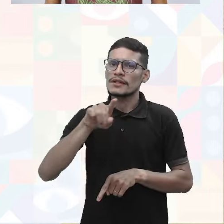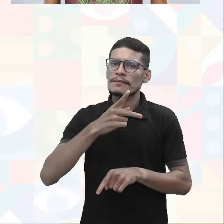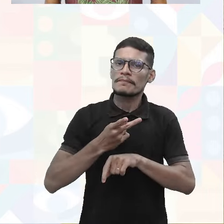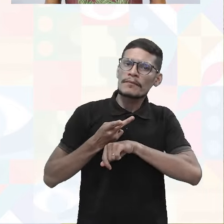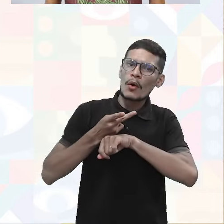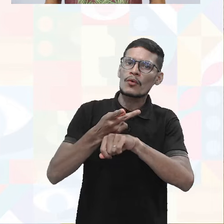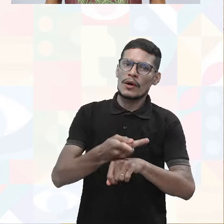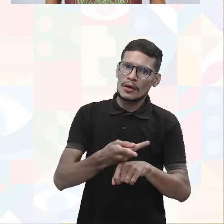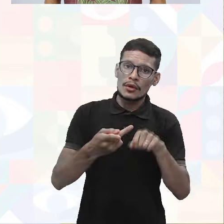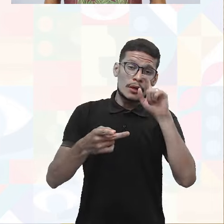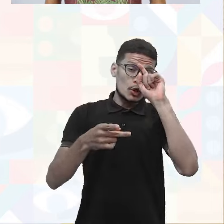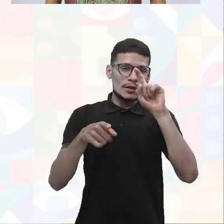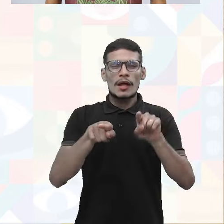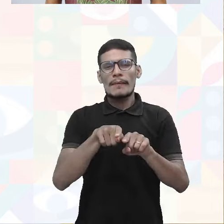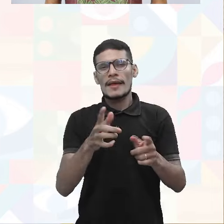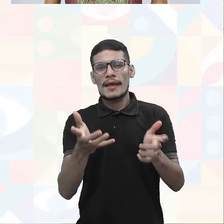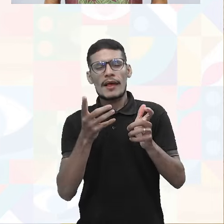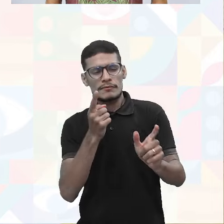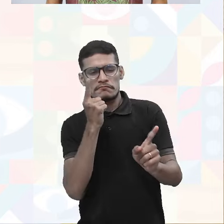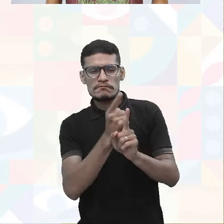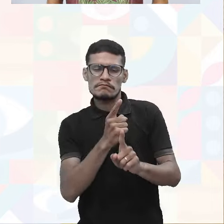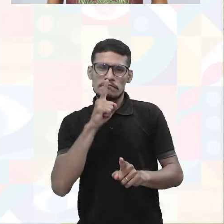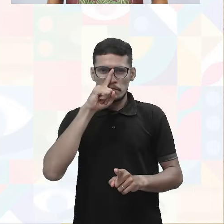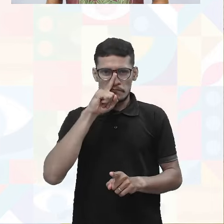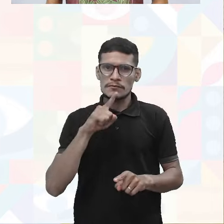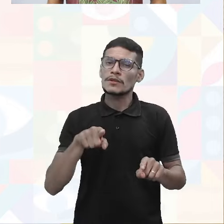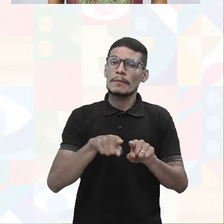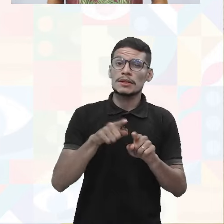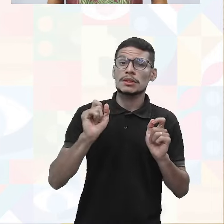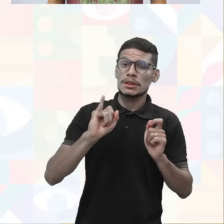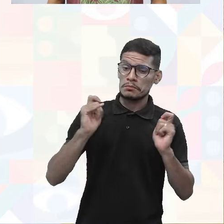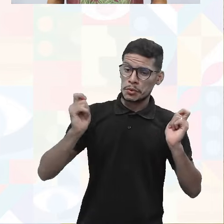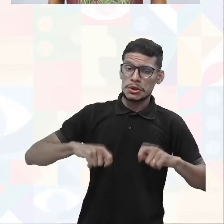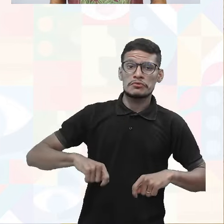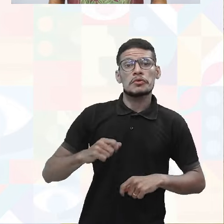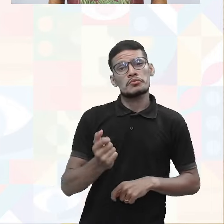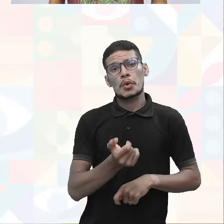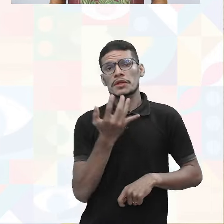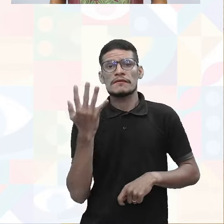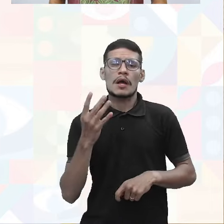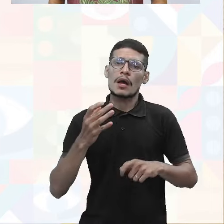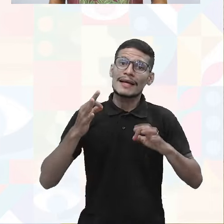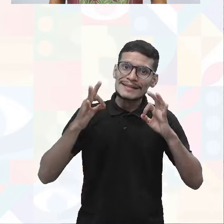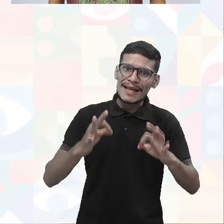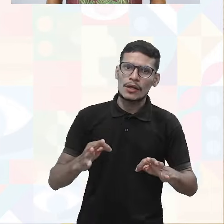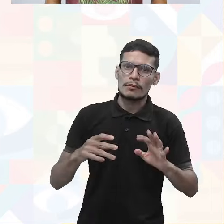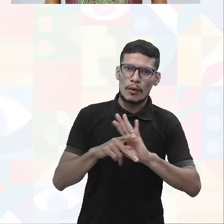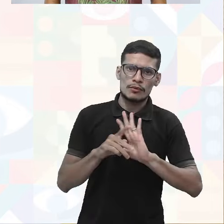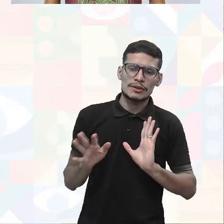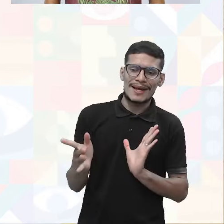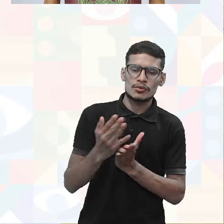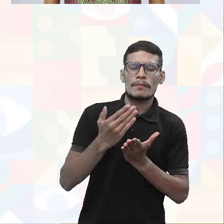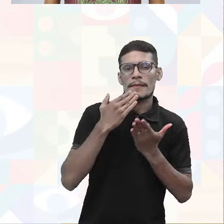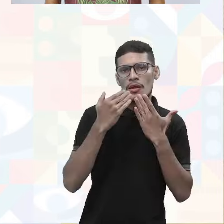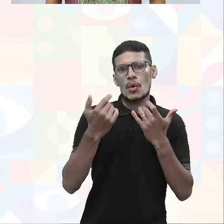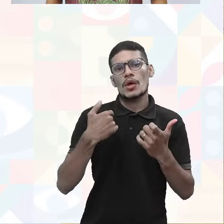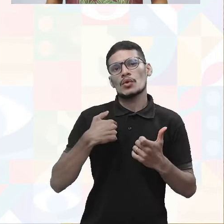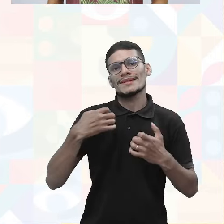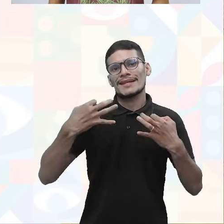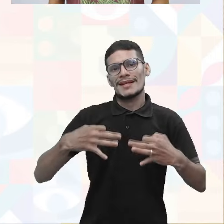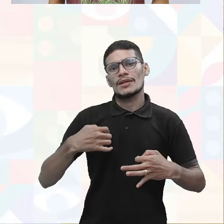questão de identificar os riscos, se for possível, quantificar e quanto mais exatos forem esses dados, melhor para eu certeza do que eu estou fazendo.